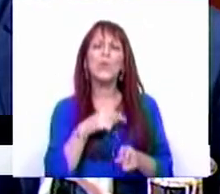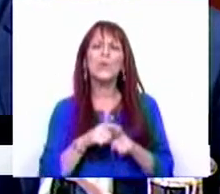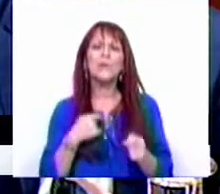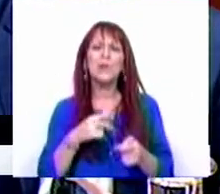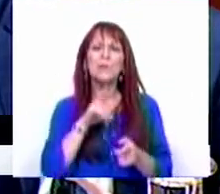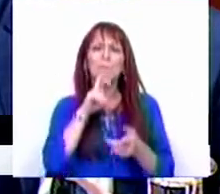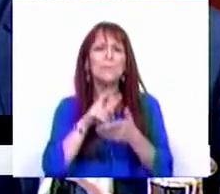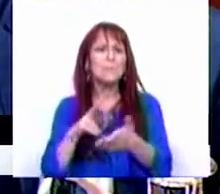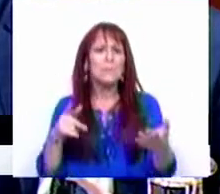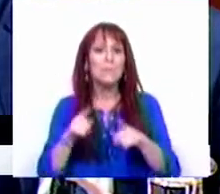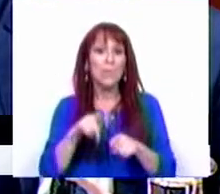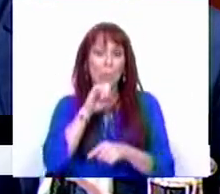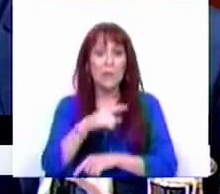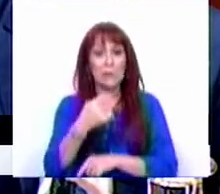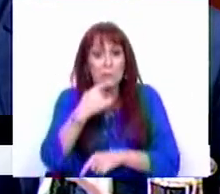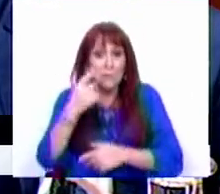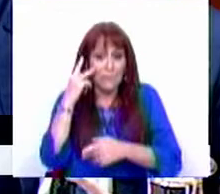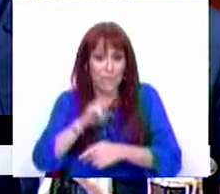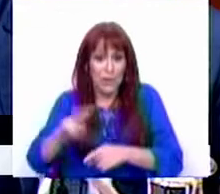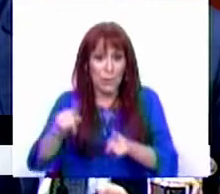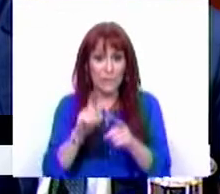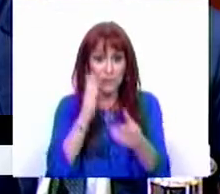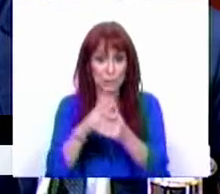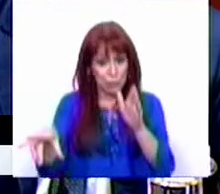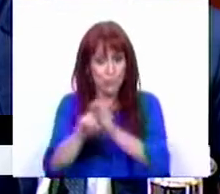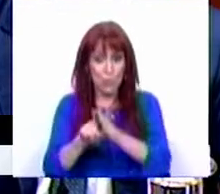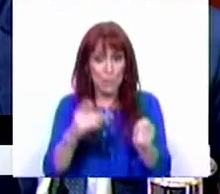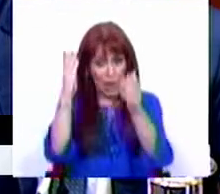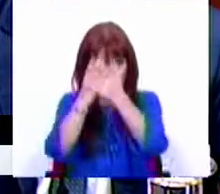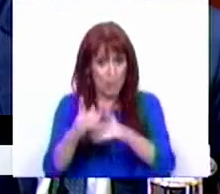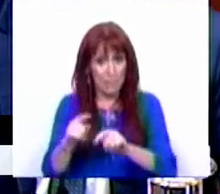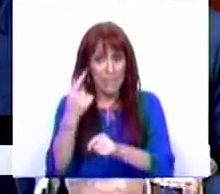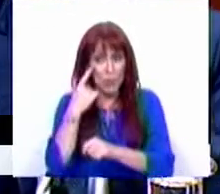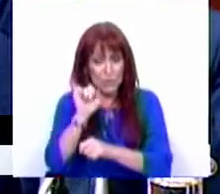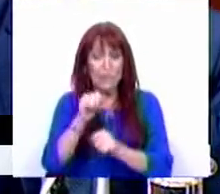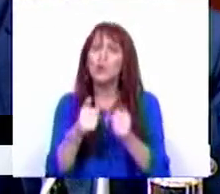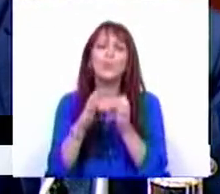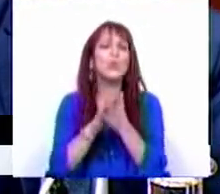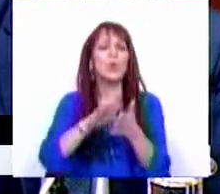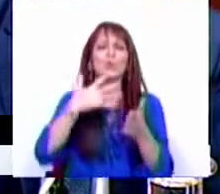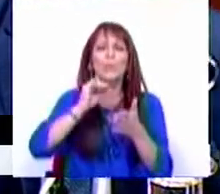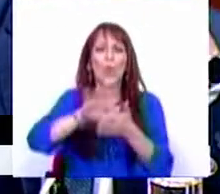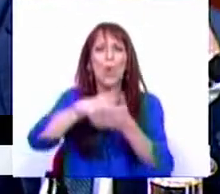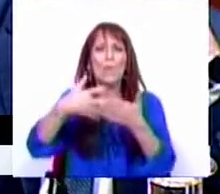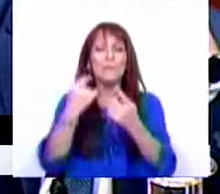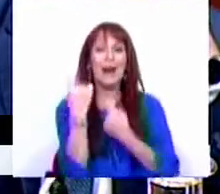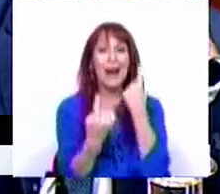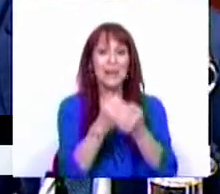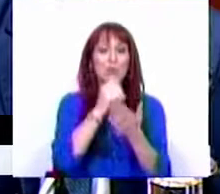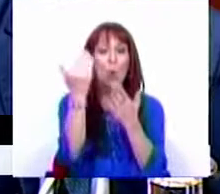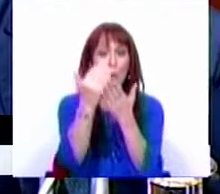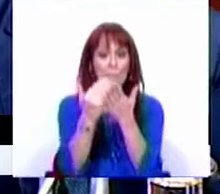respondemos e terá oportunidade de ver, através do processo legislativo, as escolas também irão conhecer todo o plano e, obviamente, que cada uma das